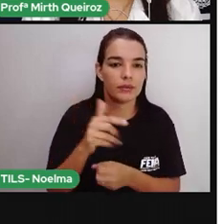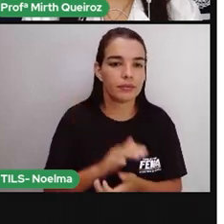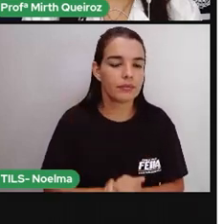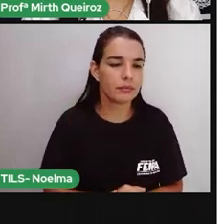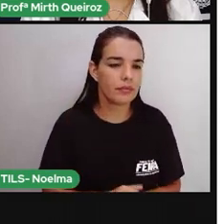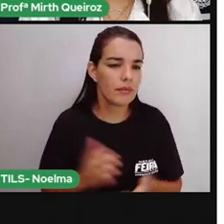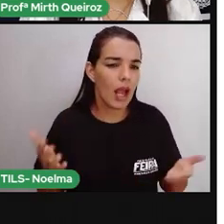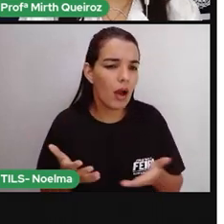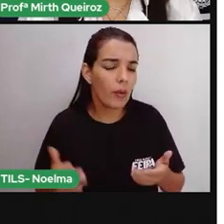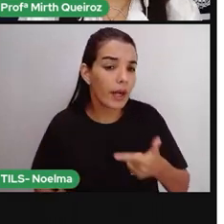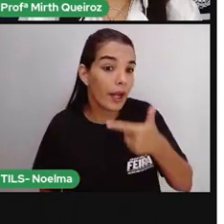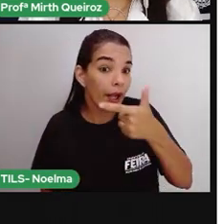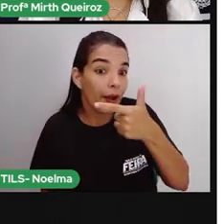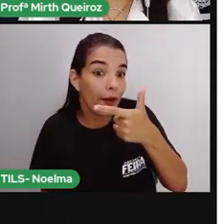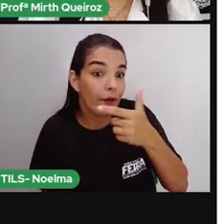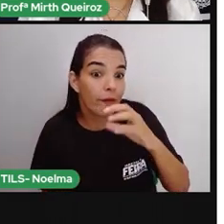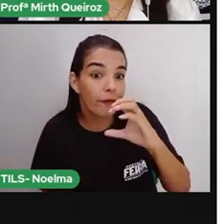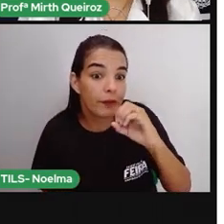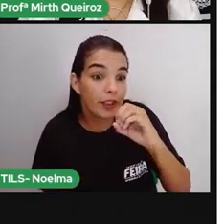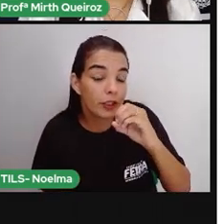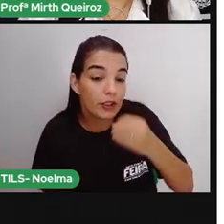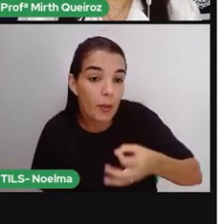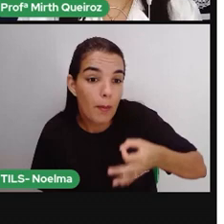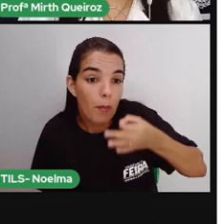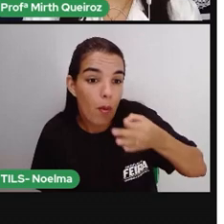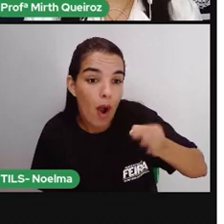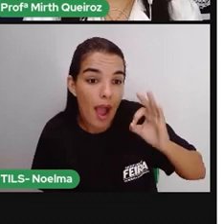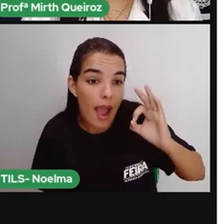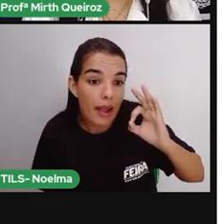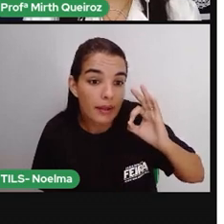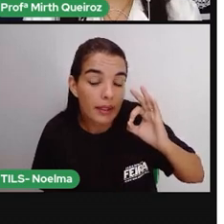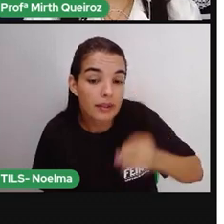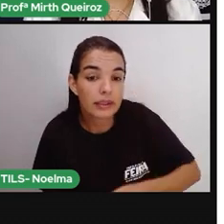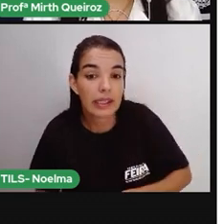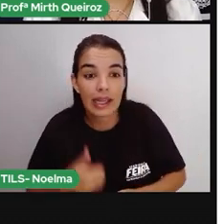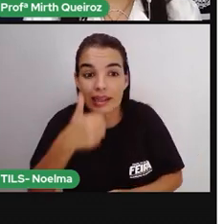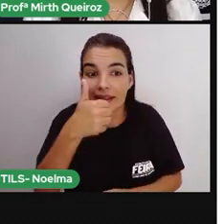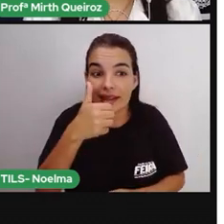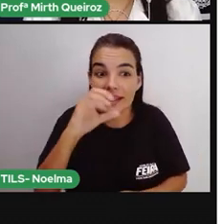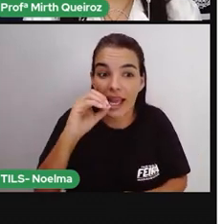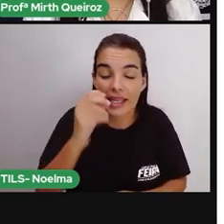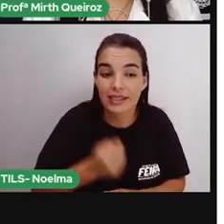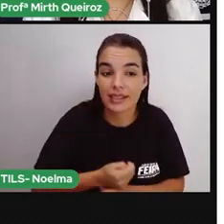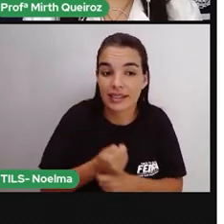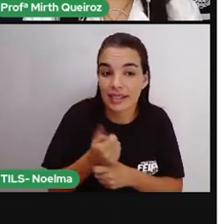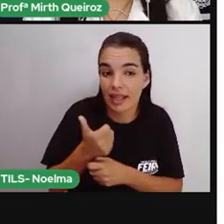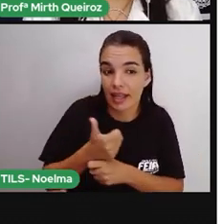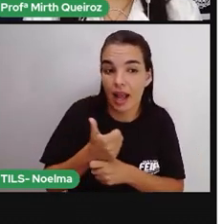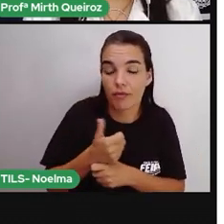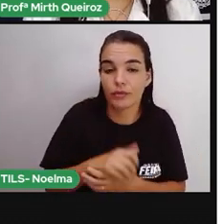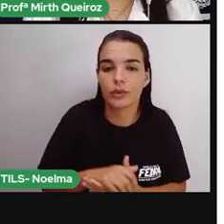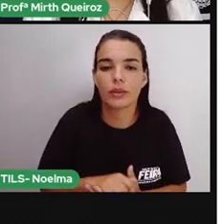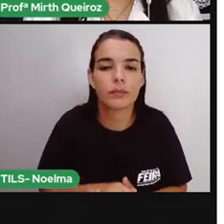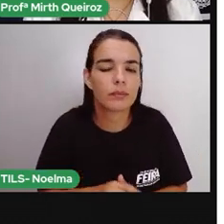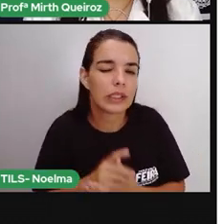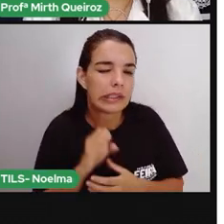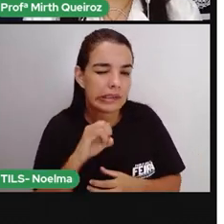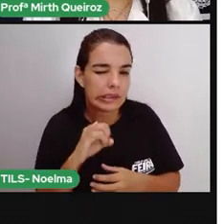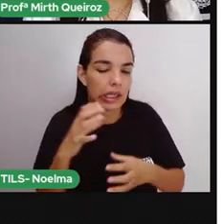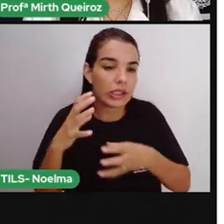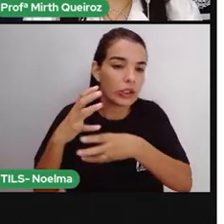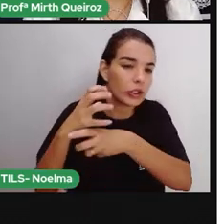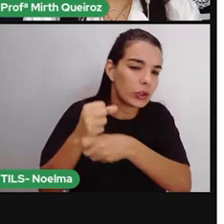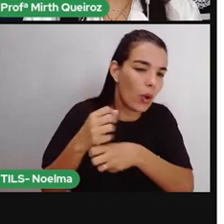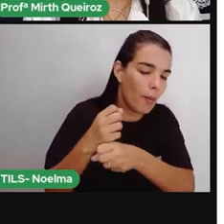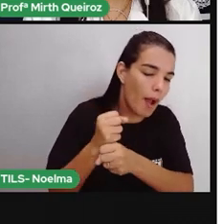20 moedas de 10 centavos. 20 moedas de 10 centavos. Se a gente multiplicar 20